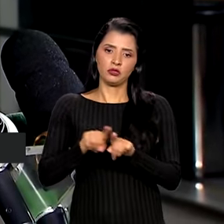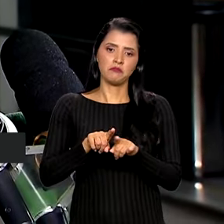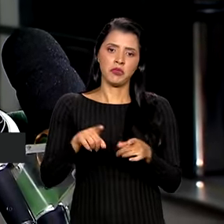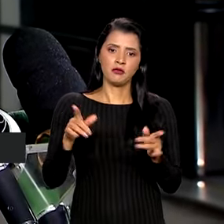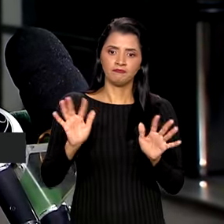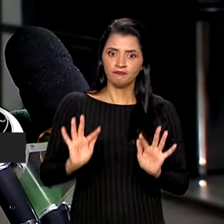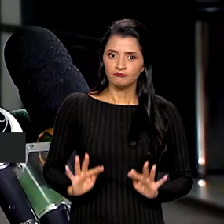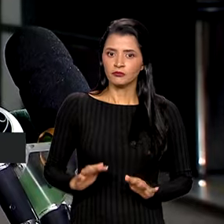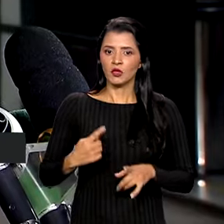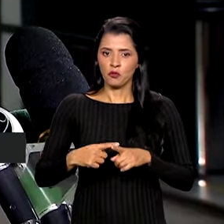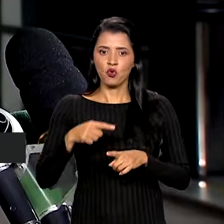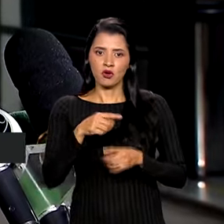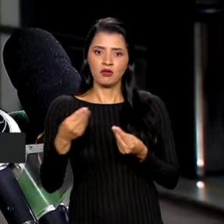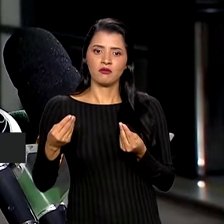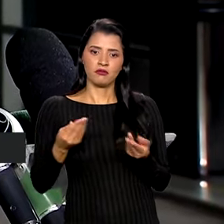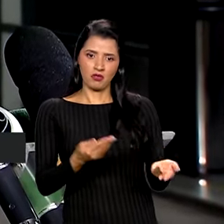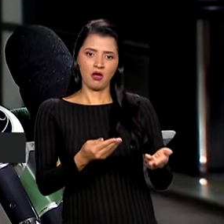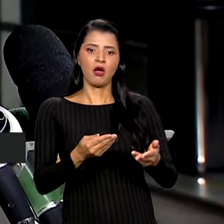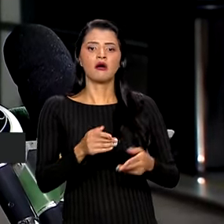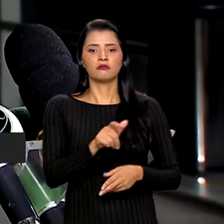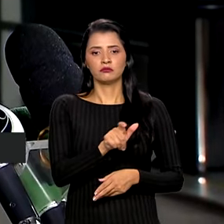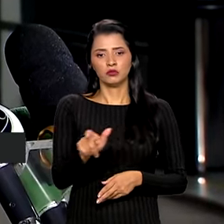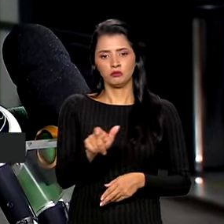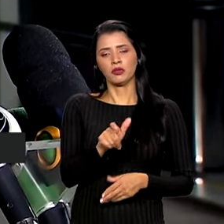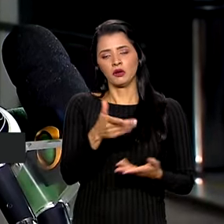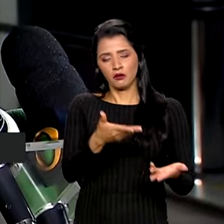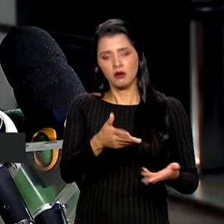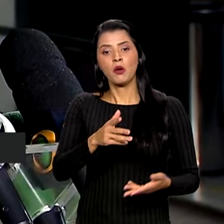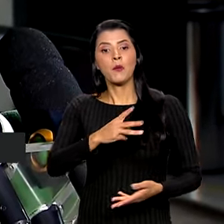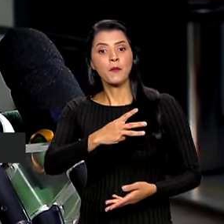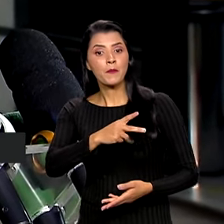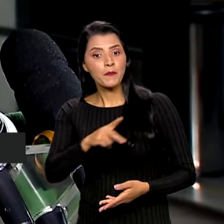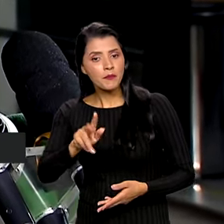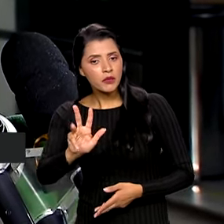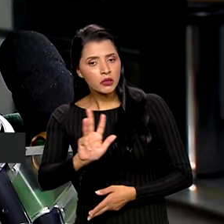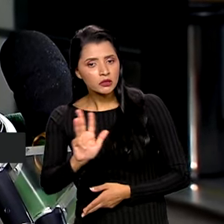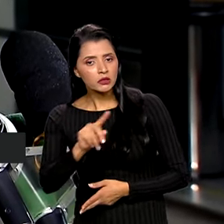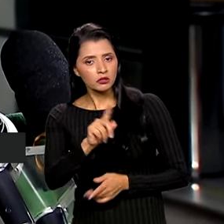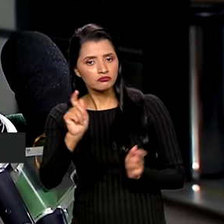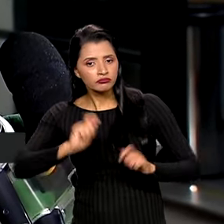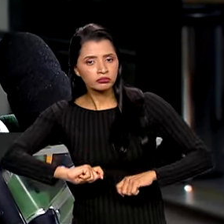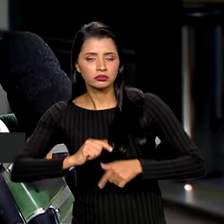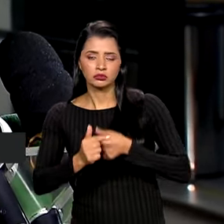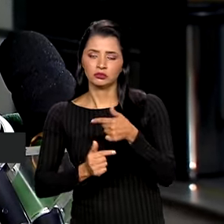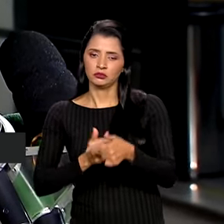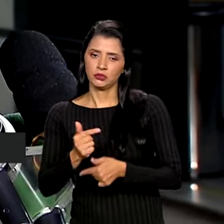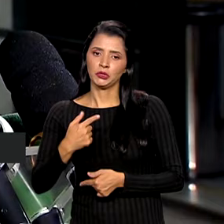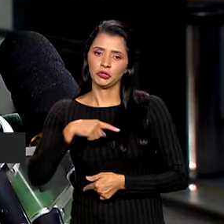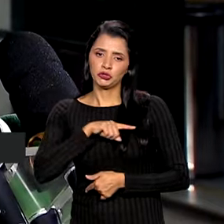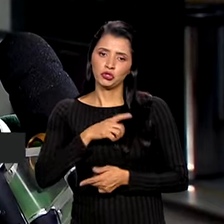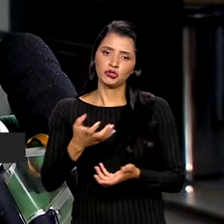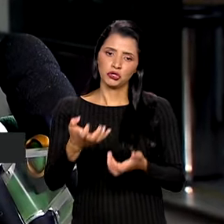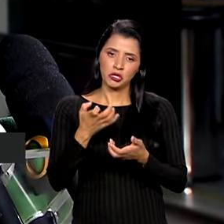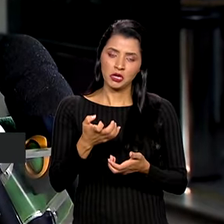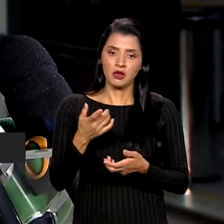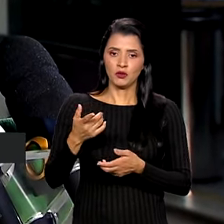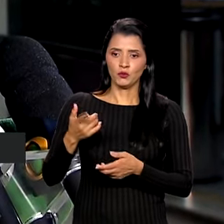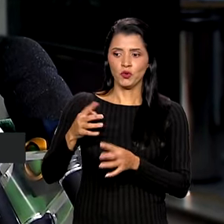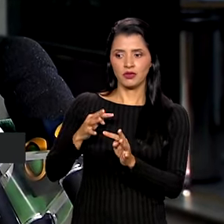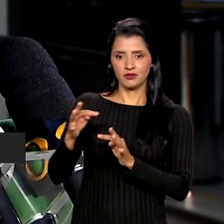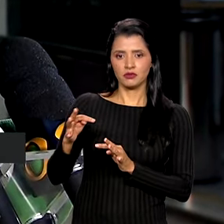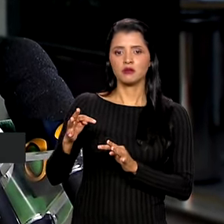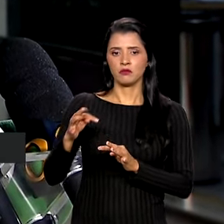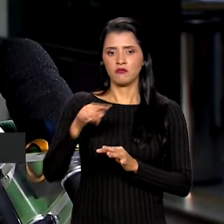recupera para ele essa capacidade de trabalho plena, que é exatamente o que a gente buscava com esse procedimento